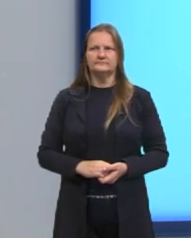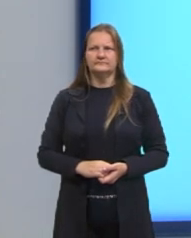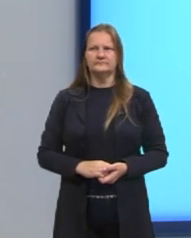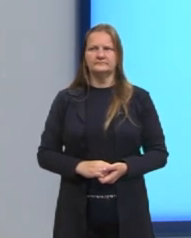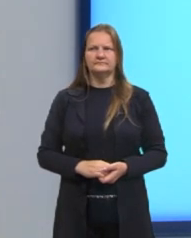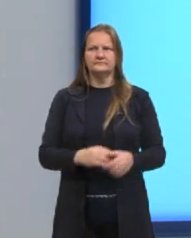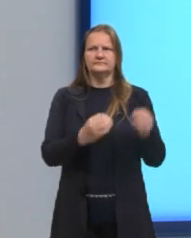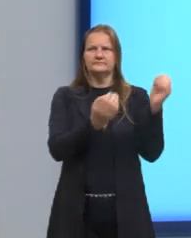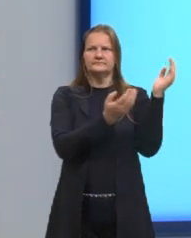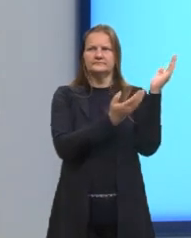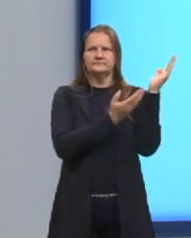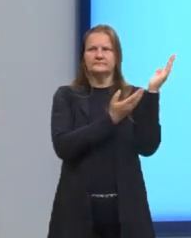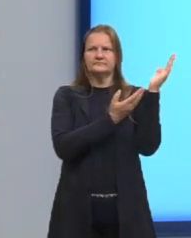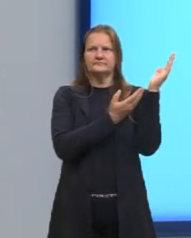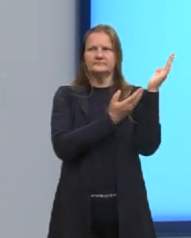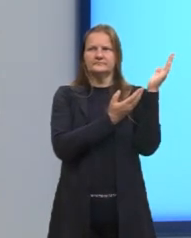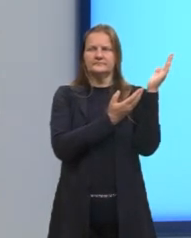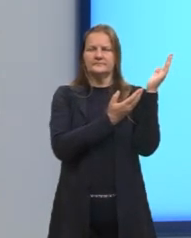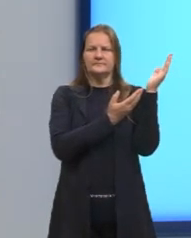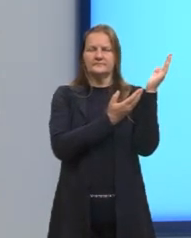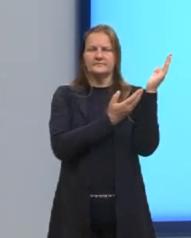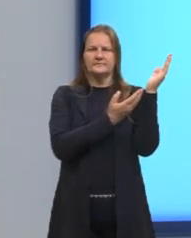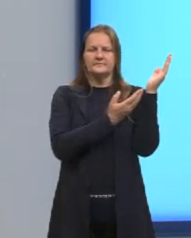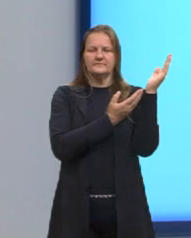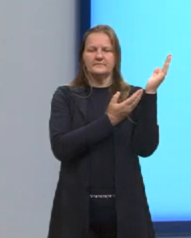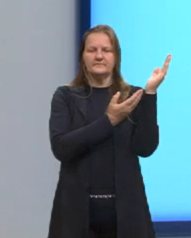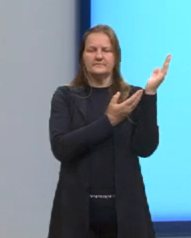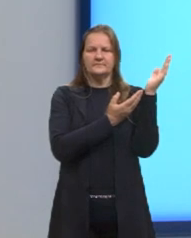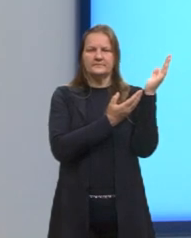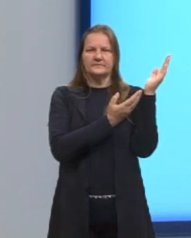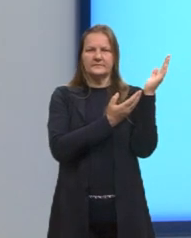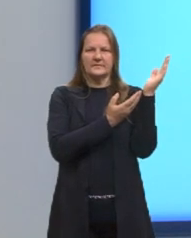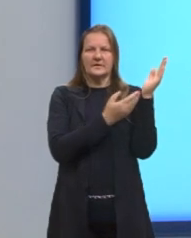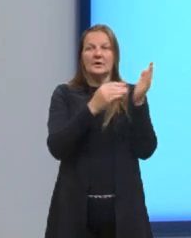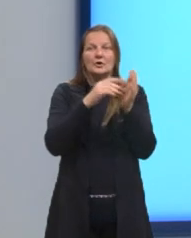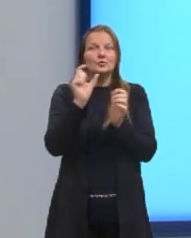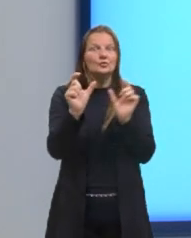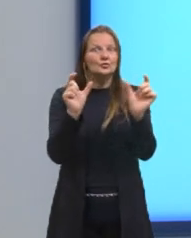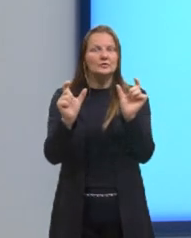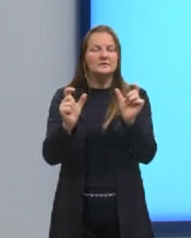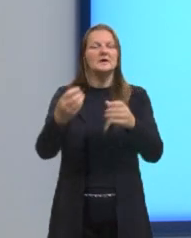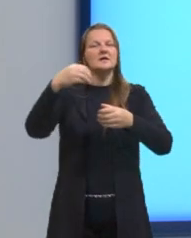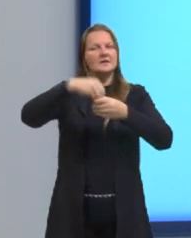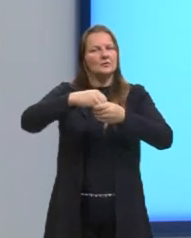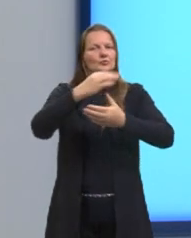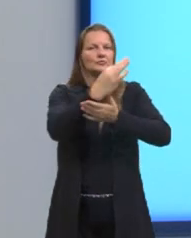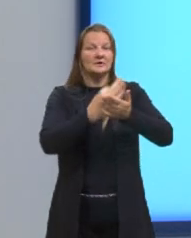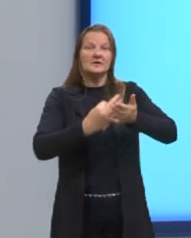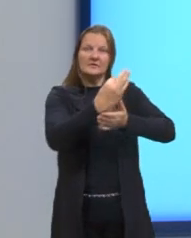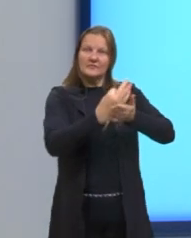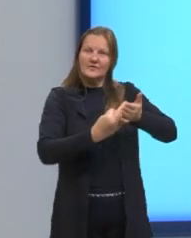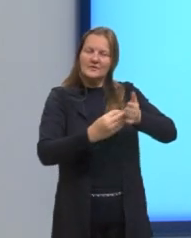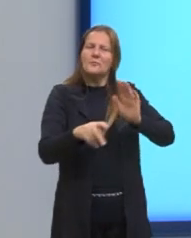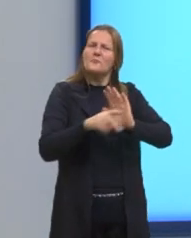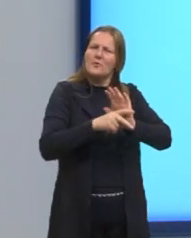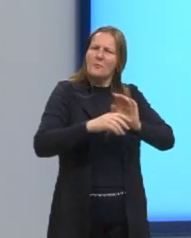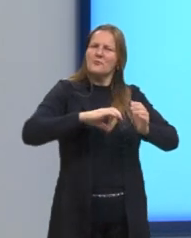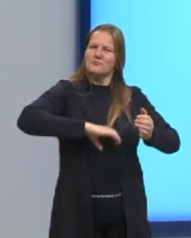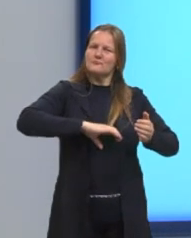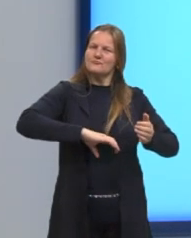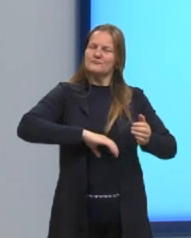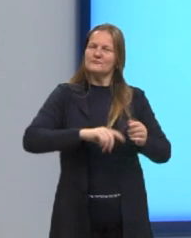um texto. Essa palavra slow life, essa expressão slow life, está dentro de um texto da língua portuguesa. Daqui a pouco nós voltamos nele.